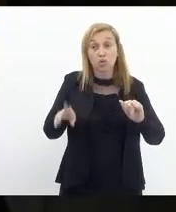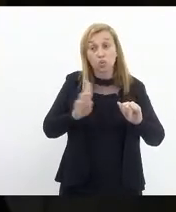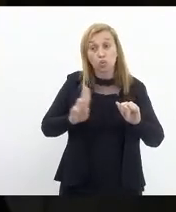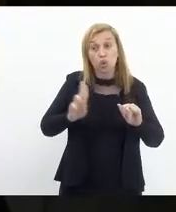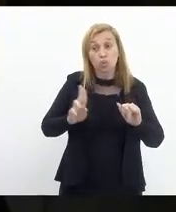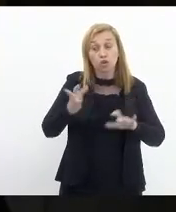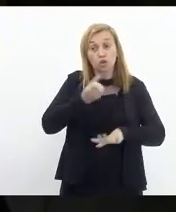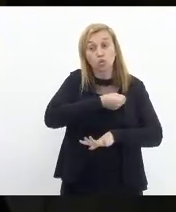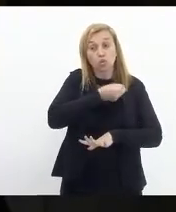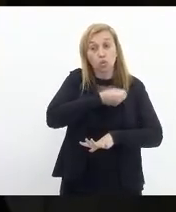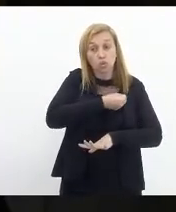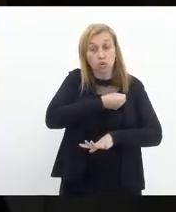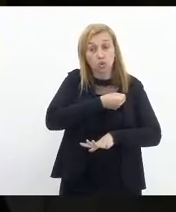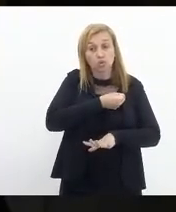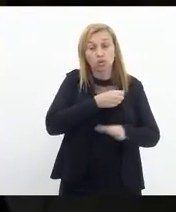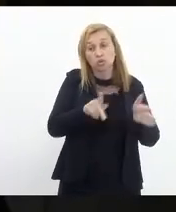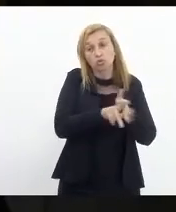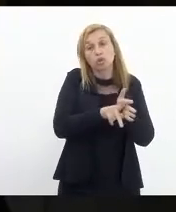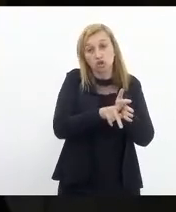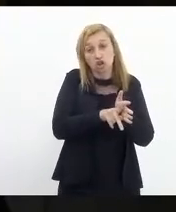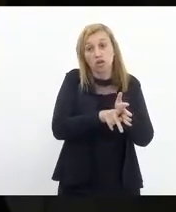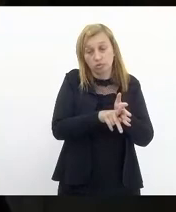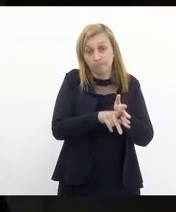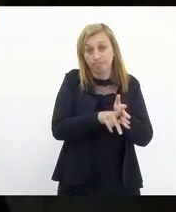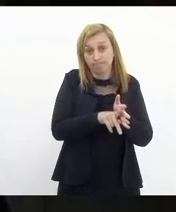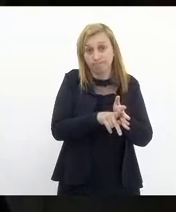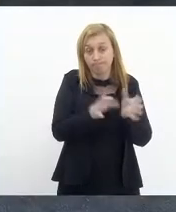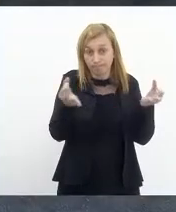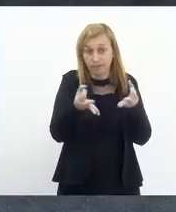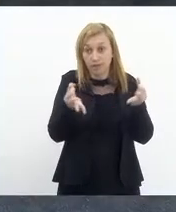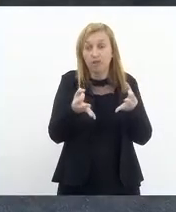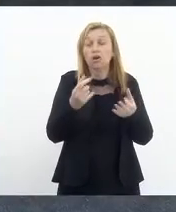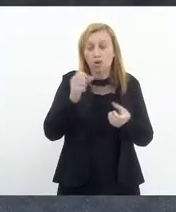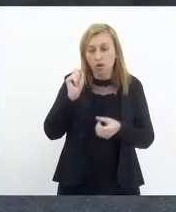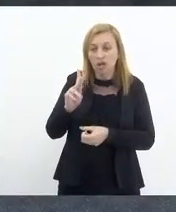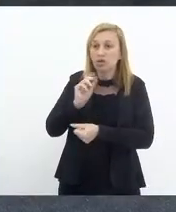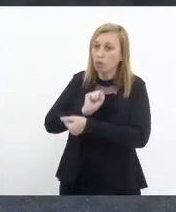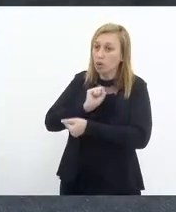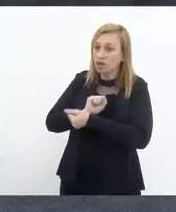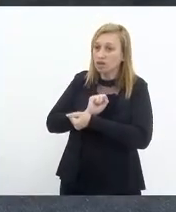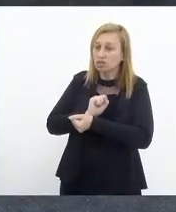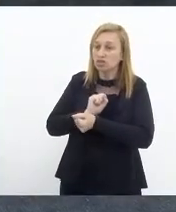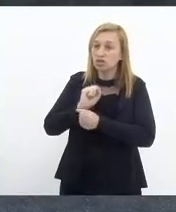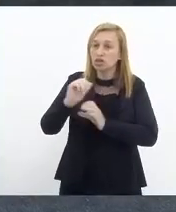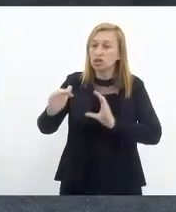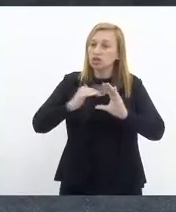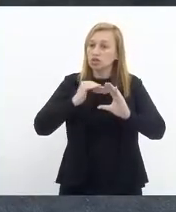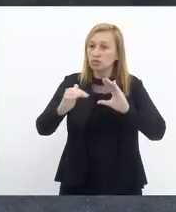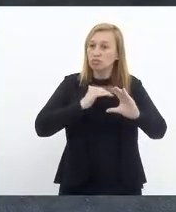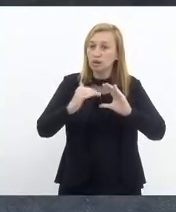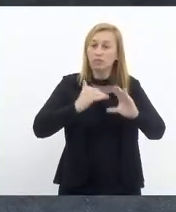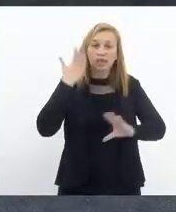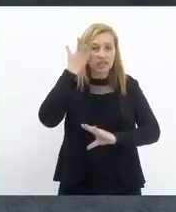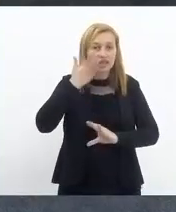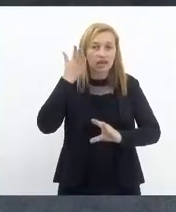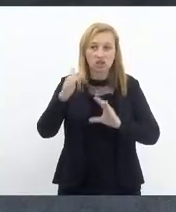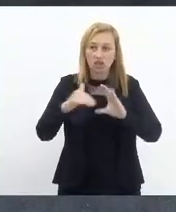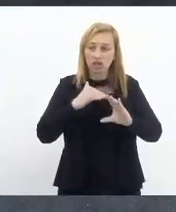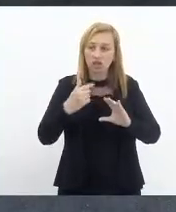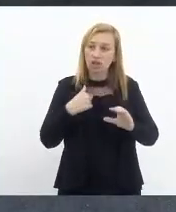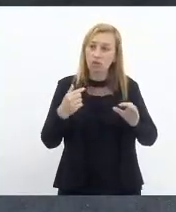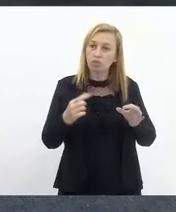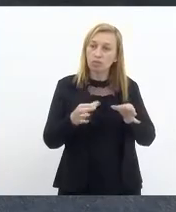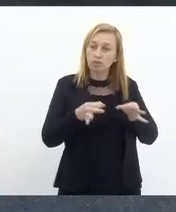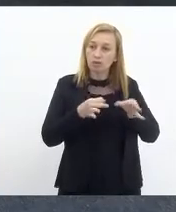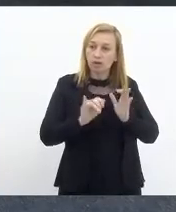o número dos projetos, a emenda constitucional. Perfeito, presidente? Estou aguardando as mensagens chegando, faço um diário oficial extra e